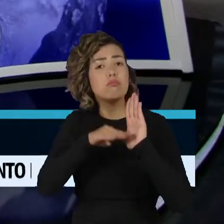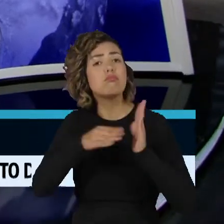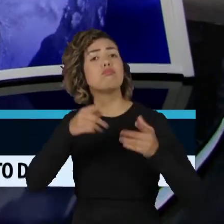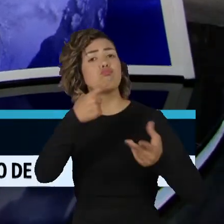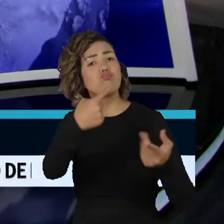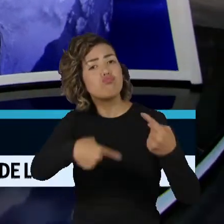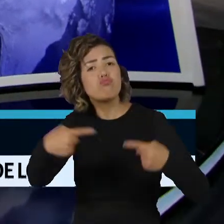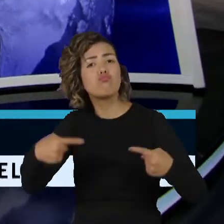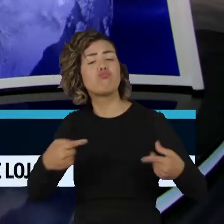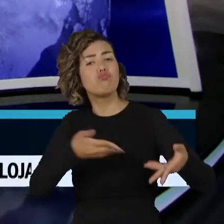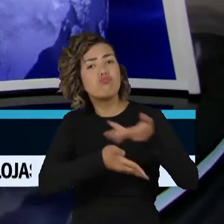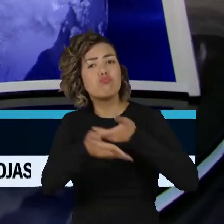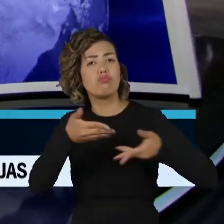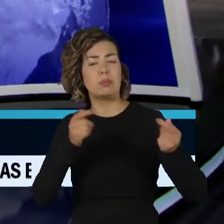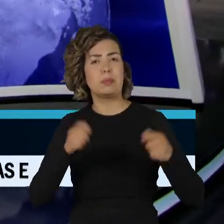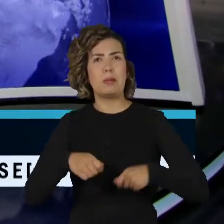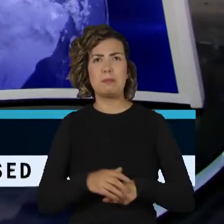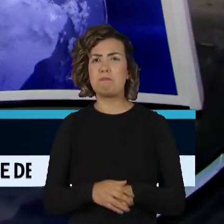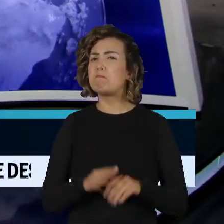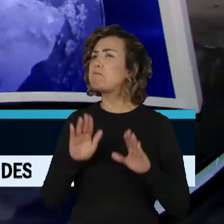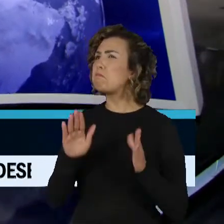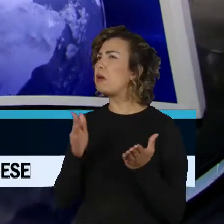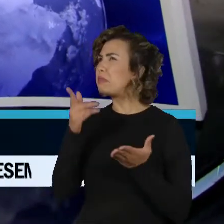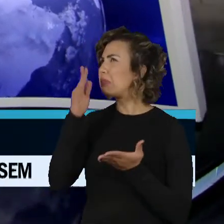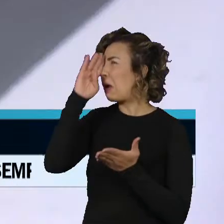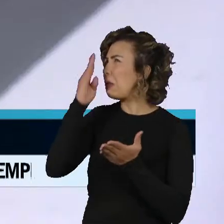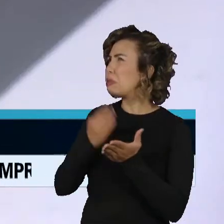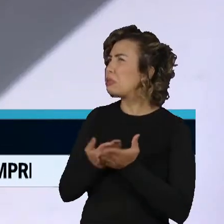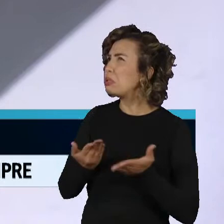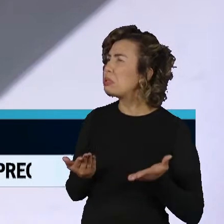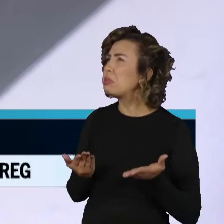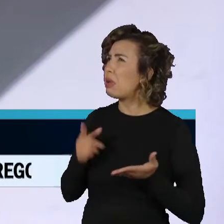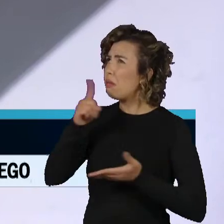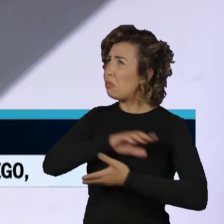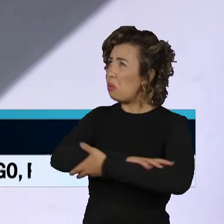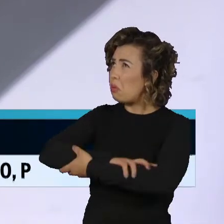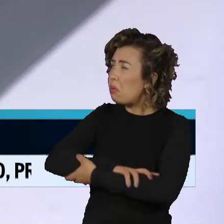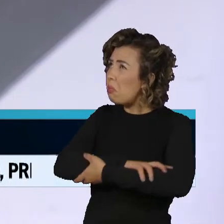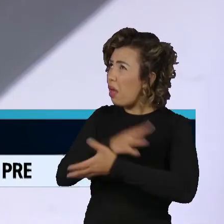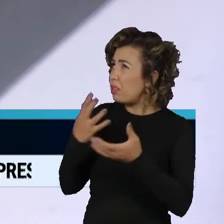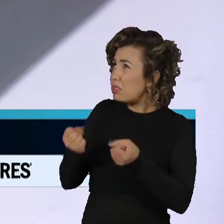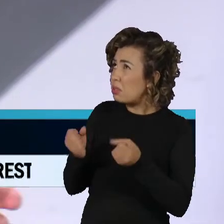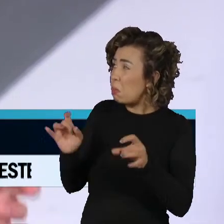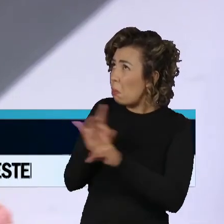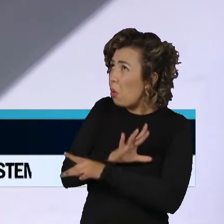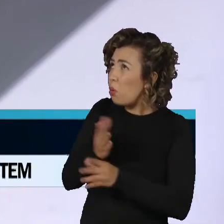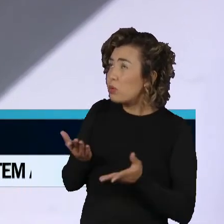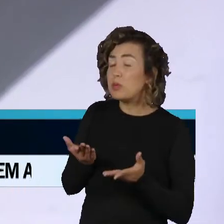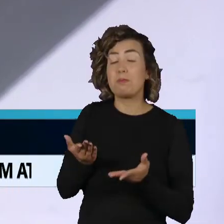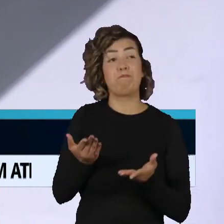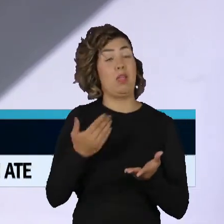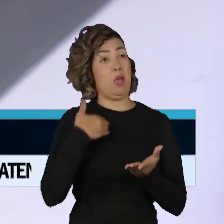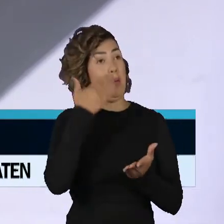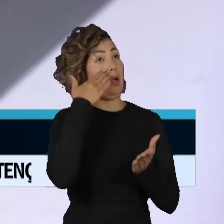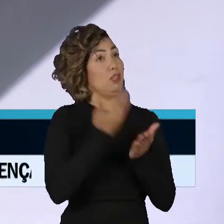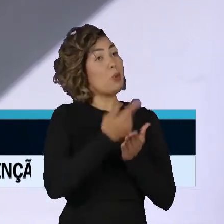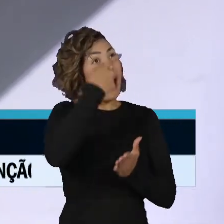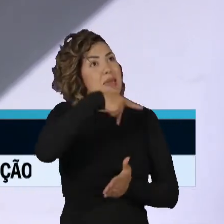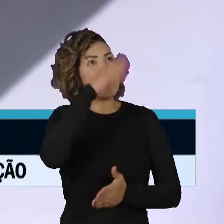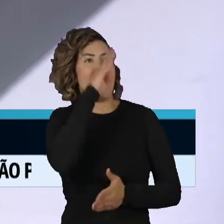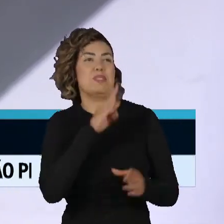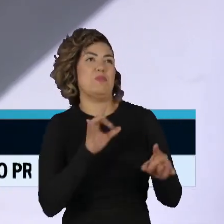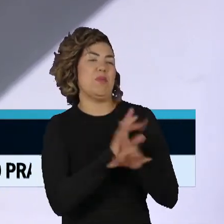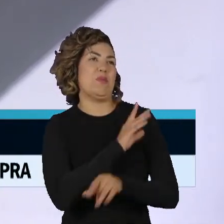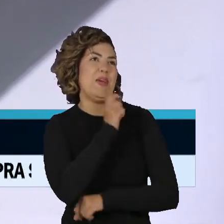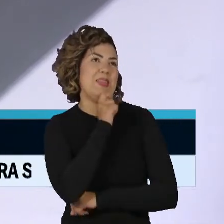O Brasil está preparado para atender essas medidas na União Europeia? Olha, eu acho que o Brasil está mal preparado para isso. Quer dizer, eu